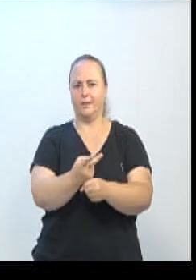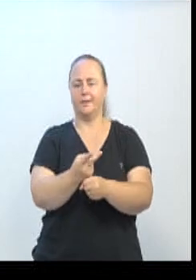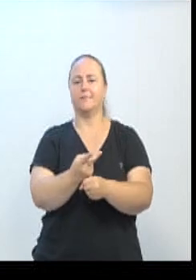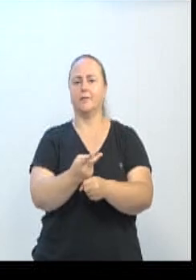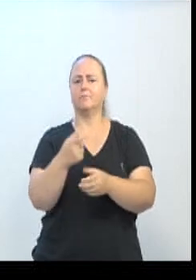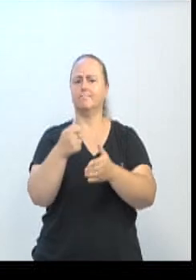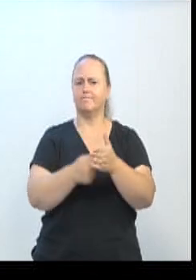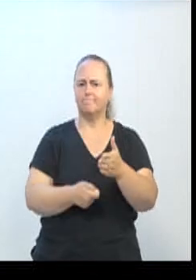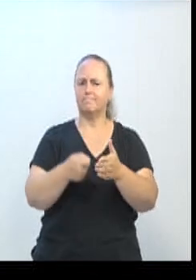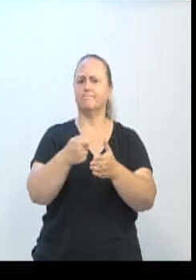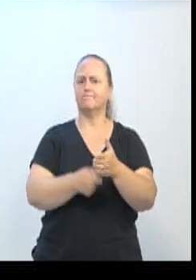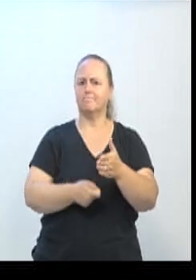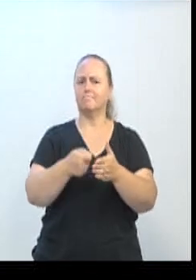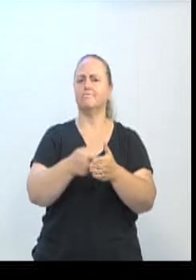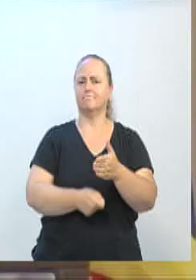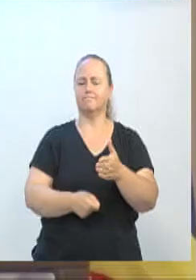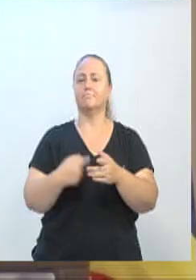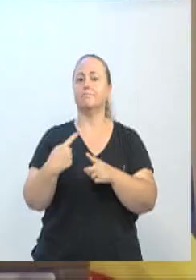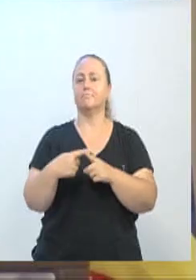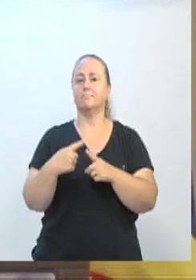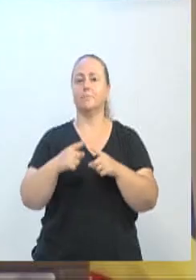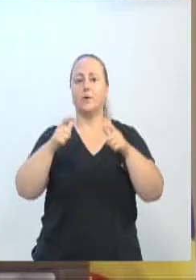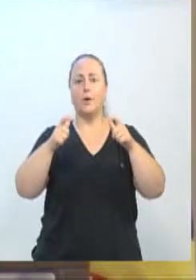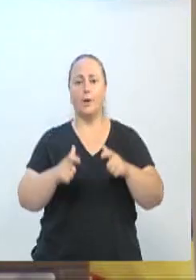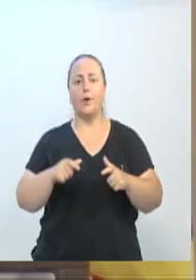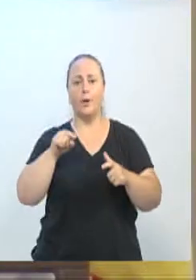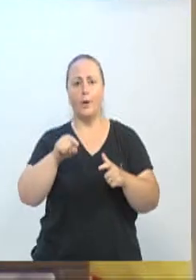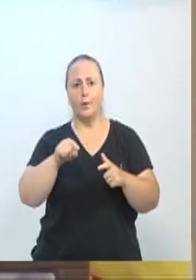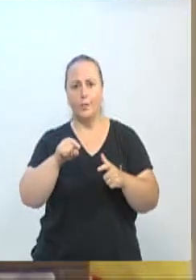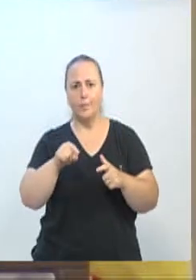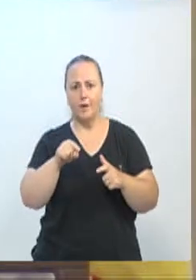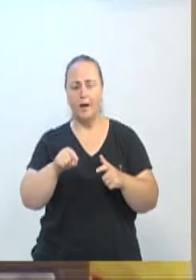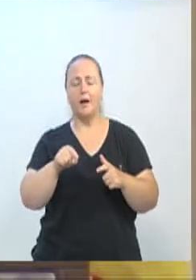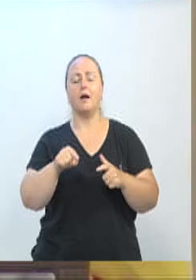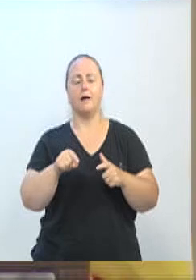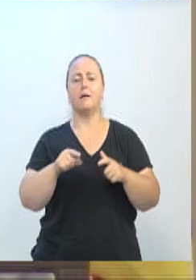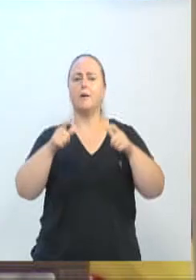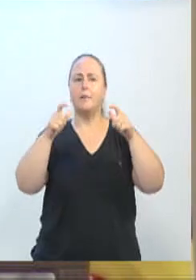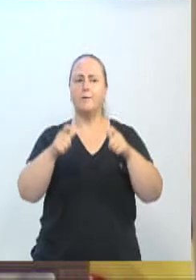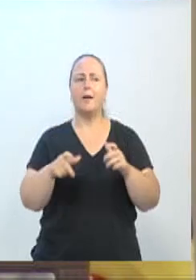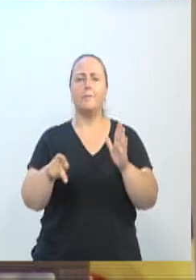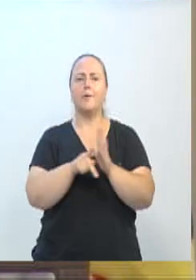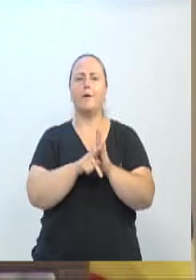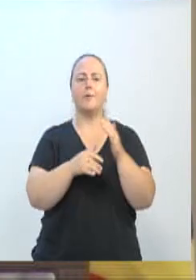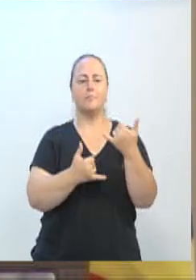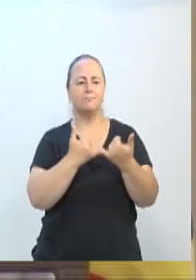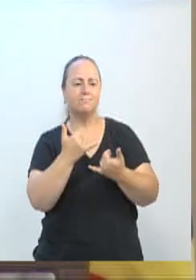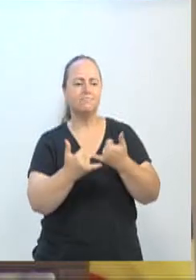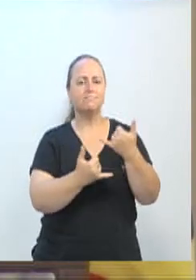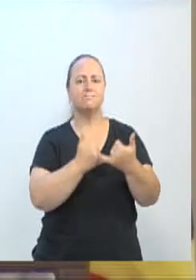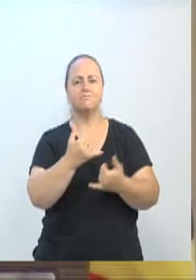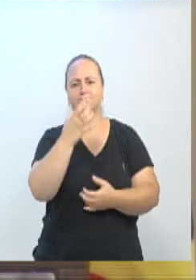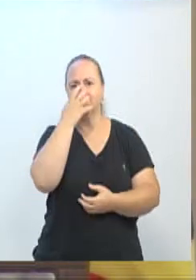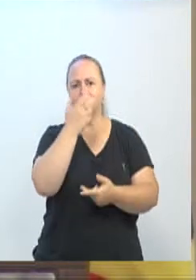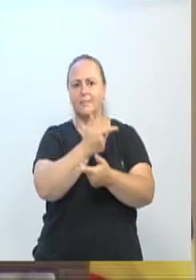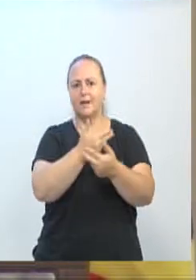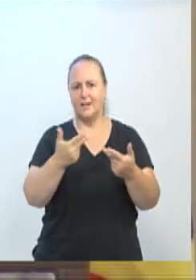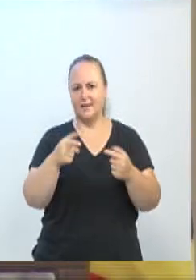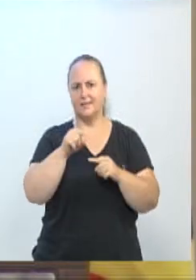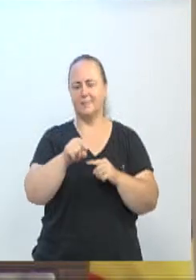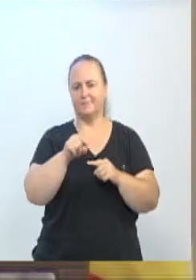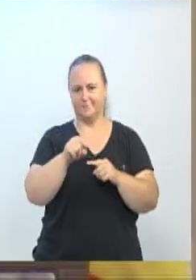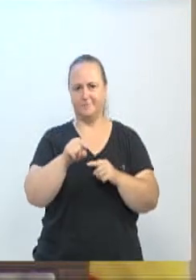lutado para que esse espaço possa ter, talvez seja um lugar de pet place, mas que possa ter uma finalidade, possa ser repensada